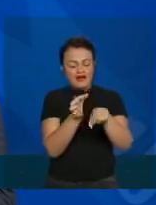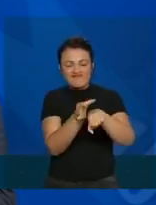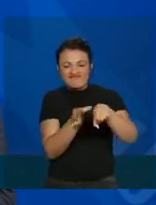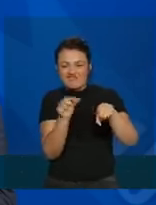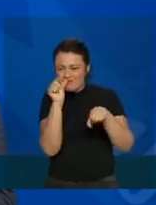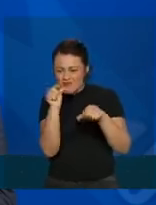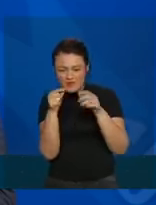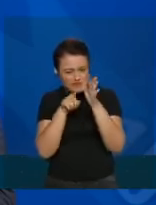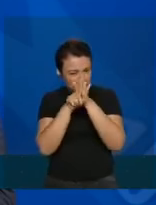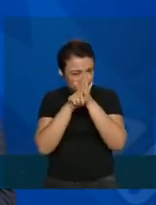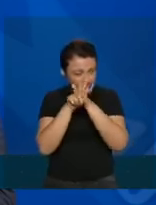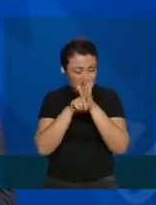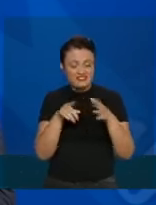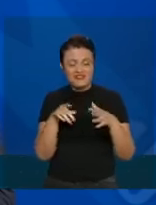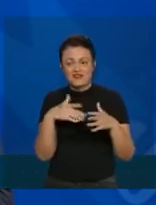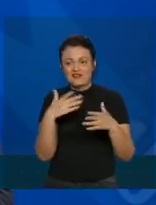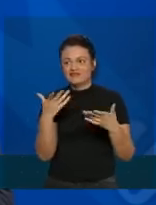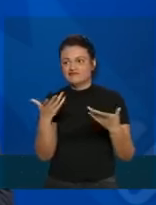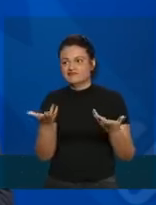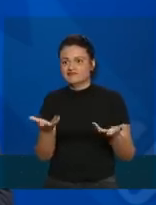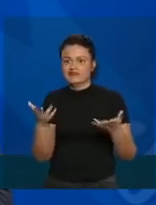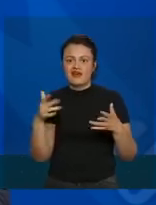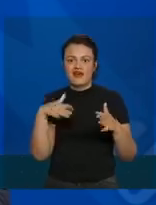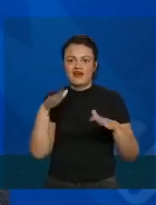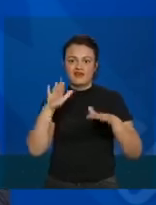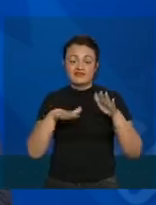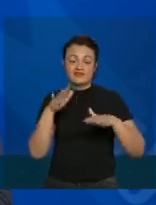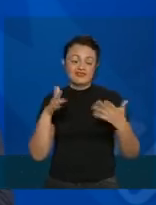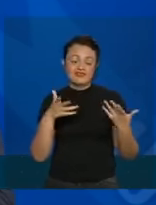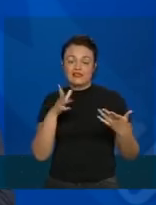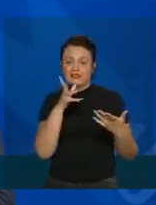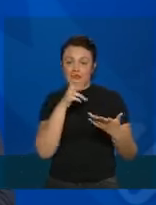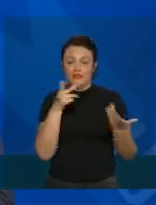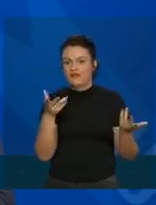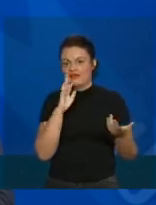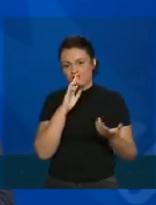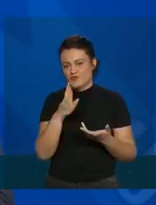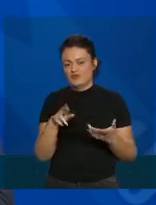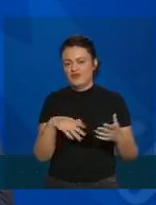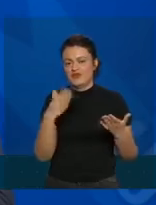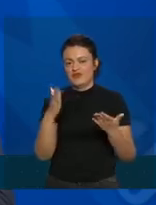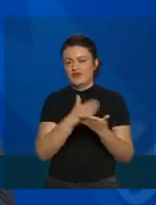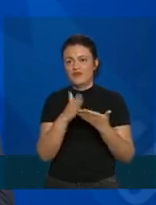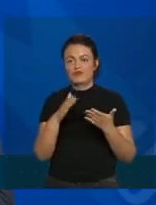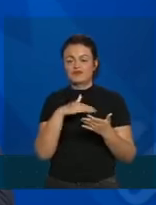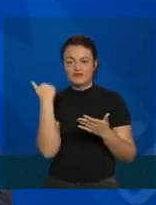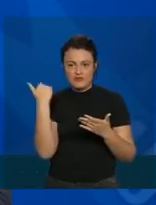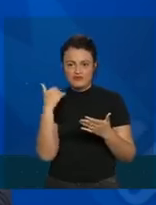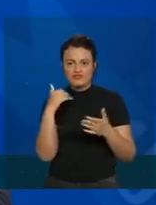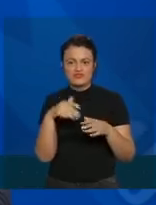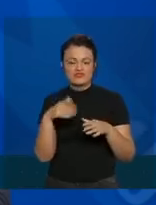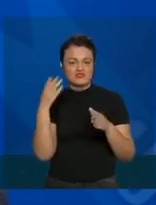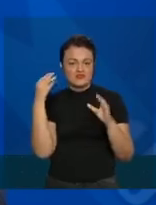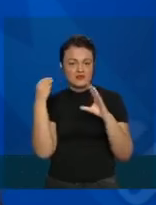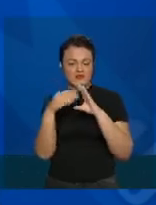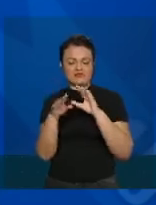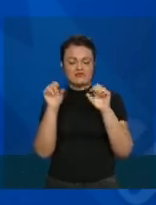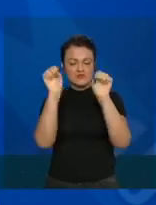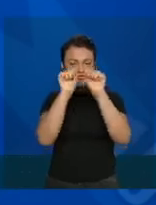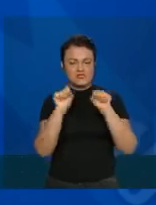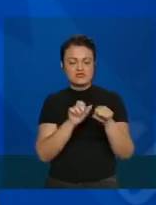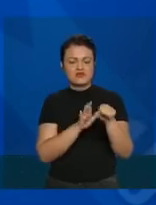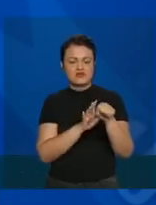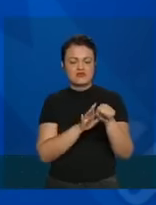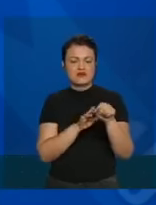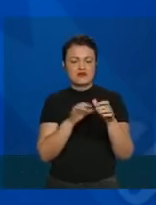processamento, em algumas situações podemos ter óbitos que vão entrar no sistema de registro, nos